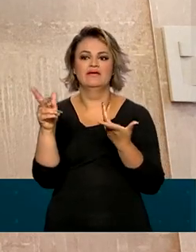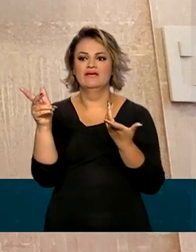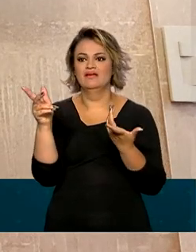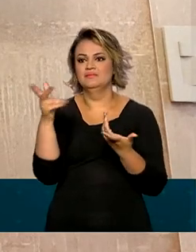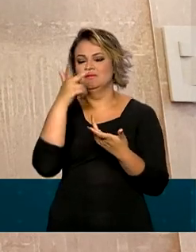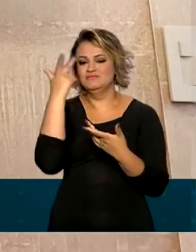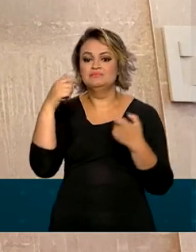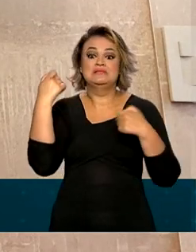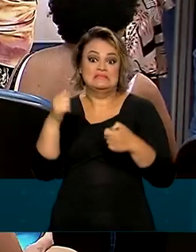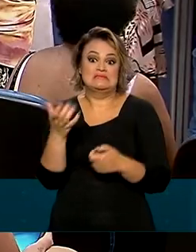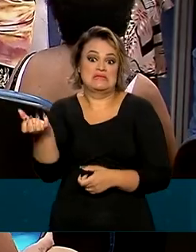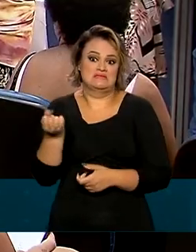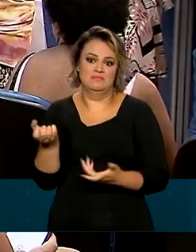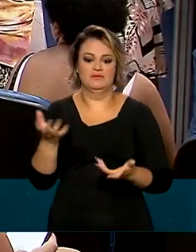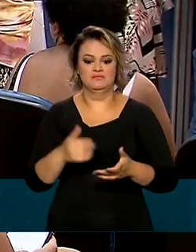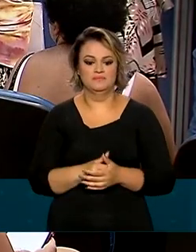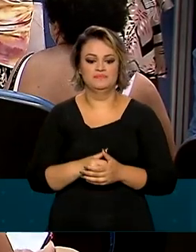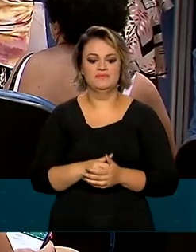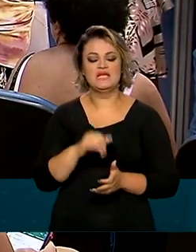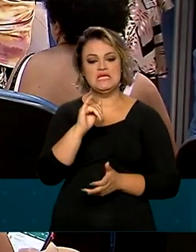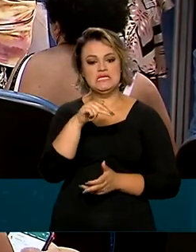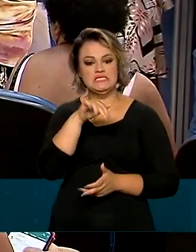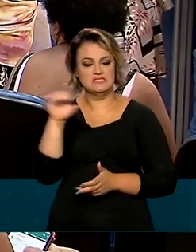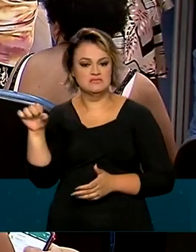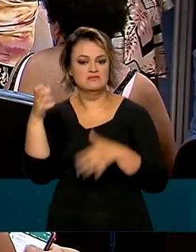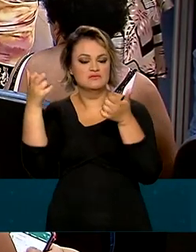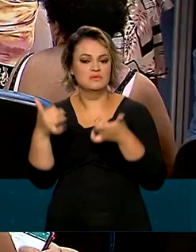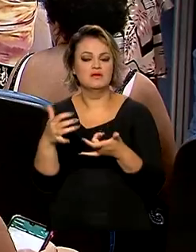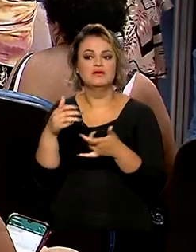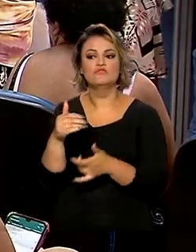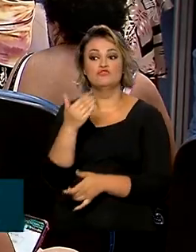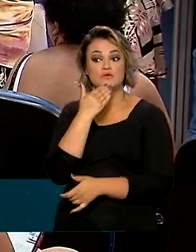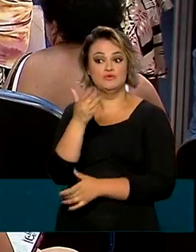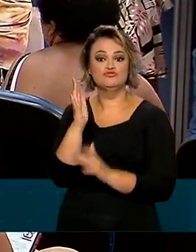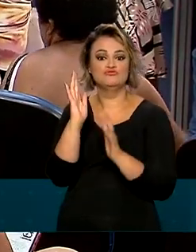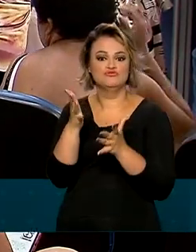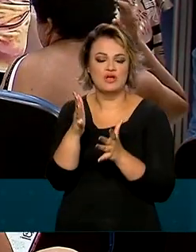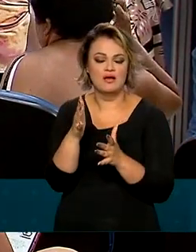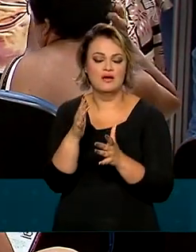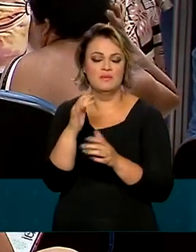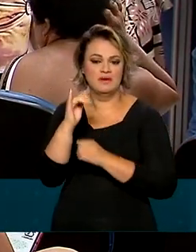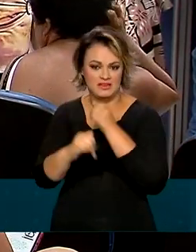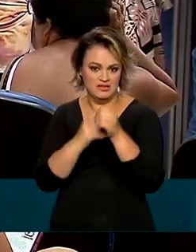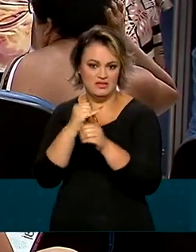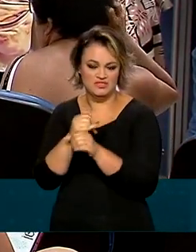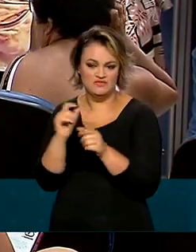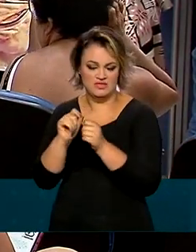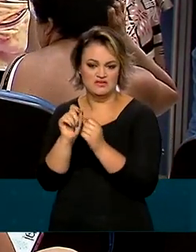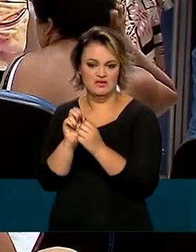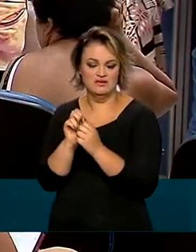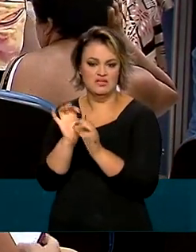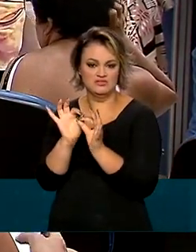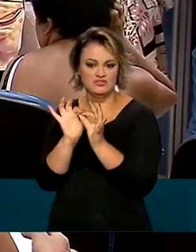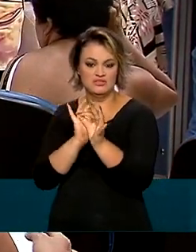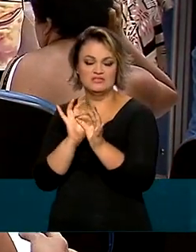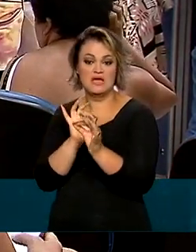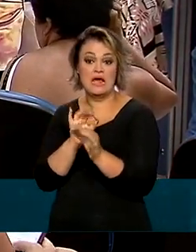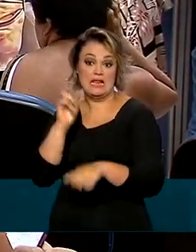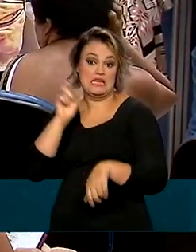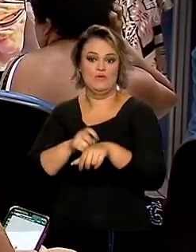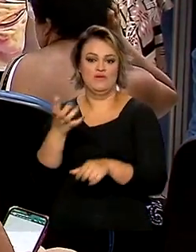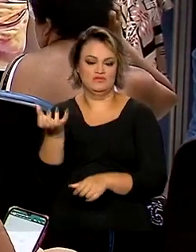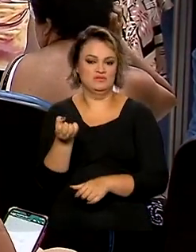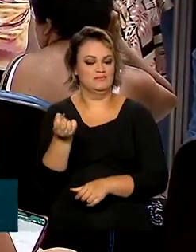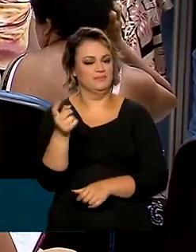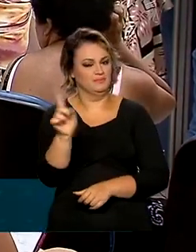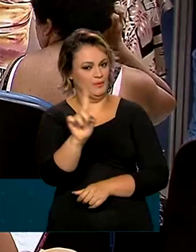que precisam do benefício. O INSS alerta que mesmo com o pedido feito de forma online, a concessão do benefício não é automática.